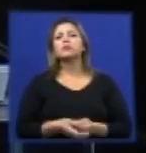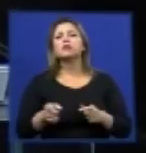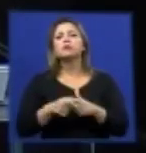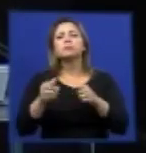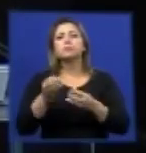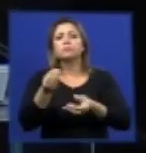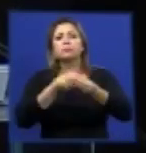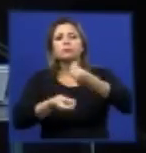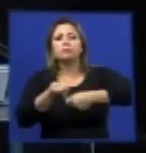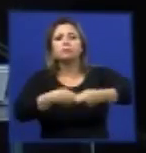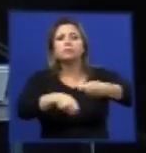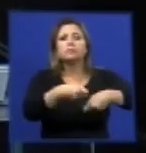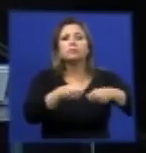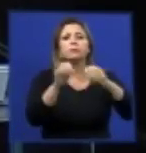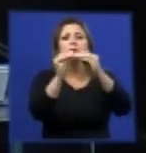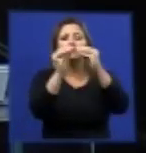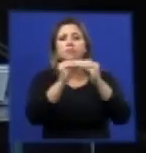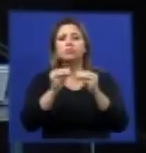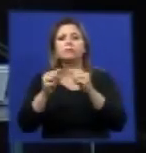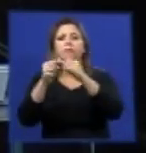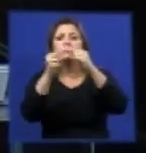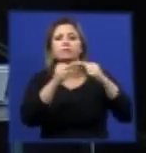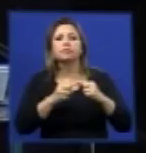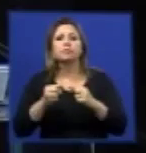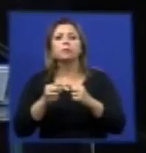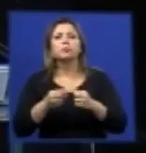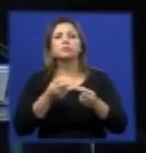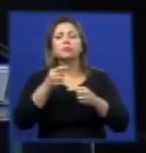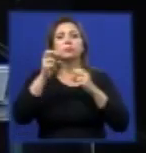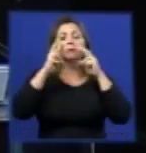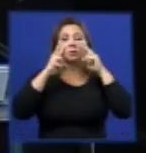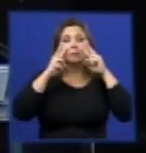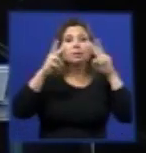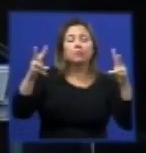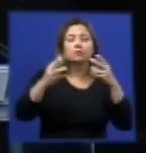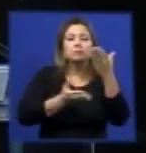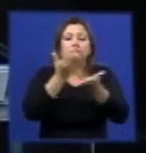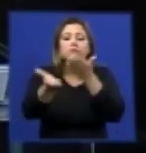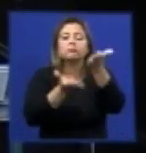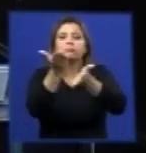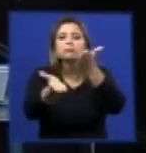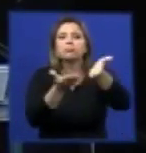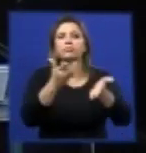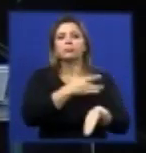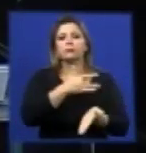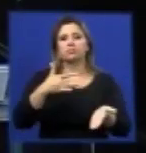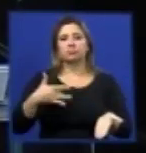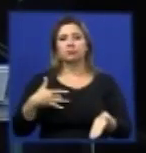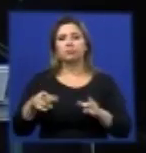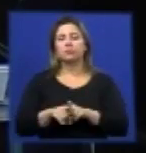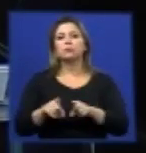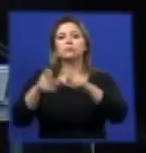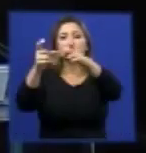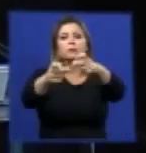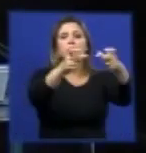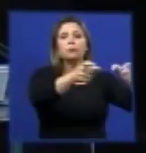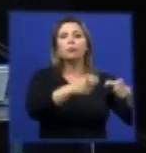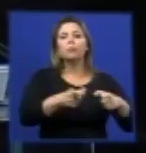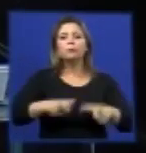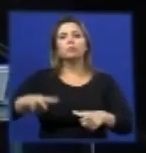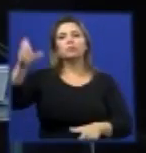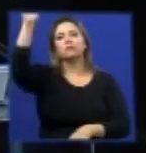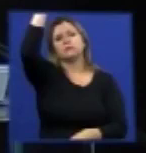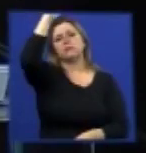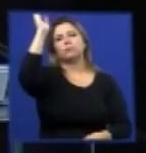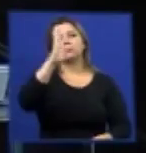articulação com a atenção básica hoje o programa Saúde da Família abrange grandes áreas do território brasileiro então